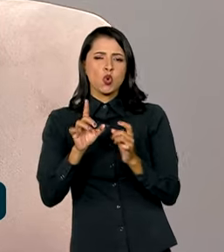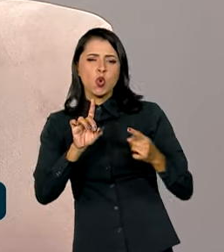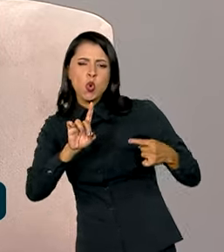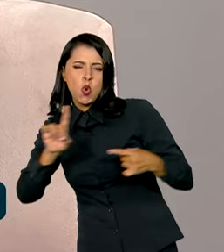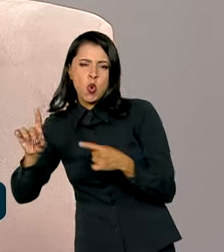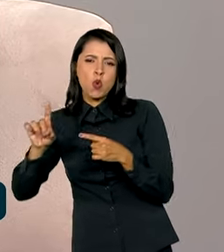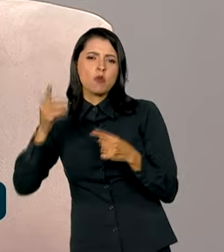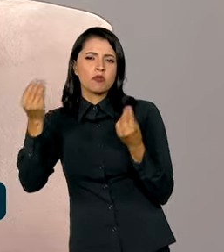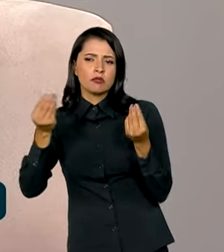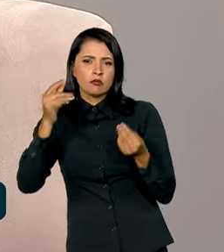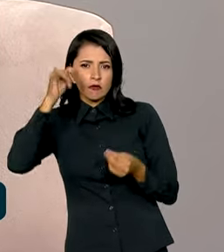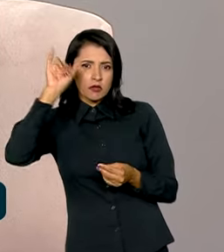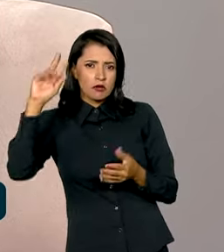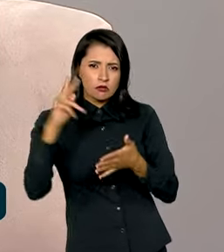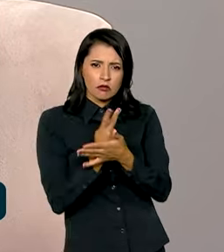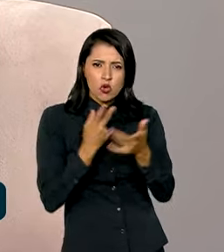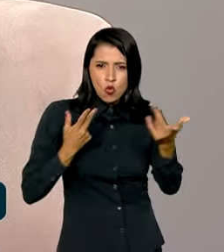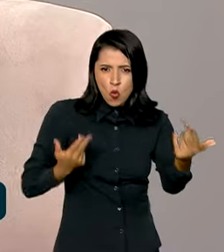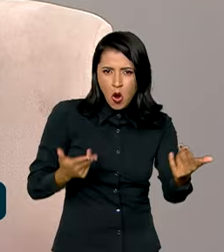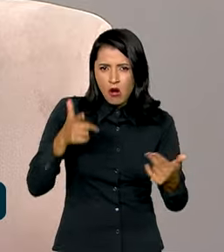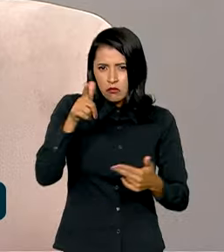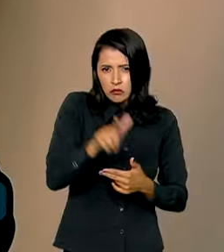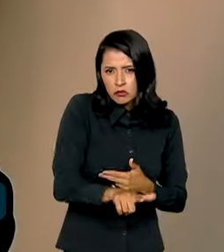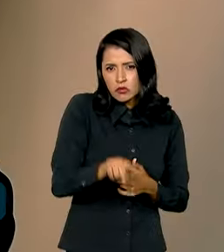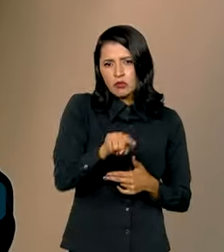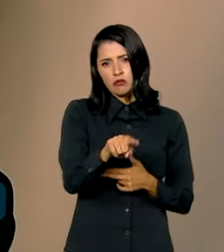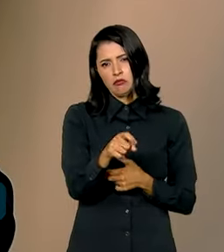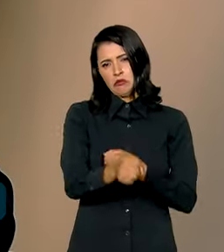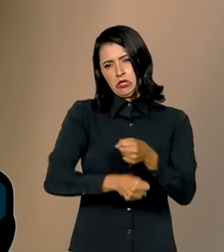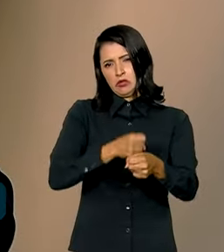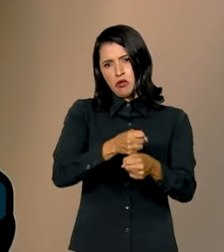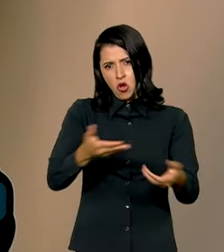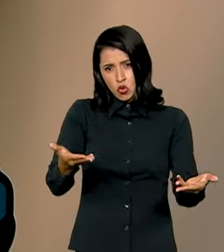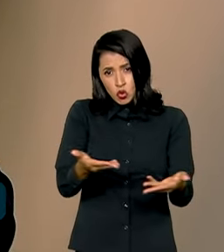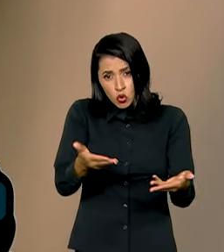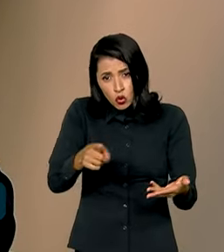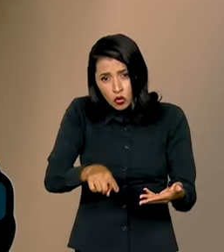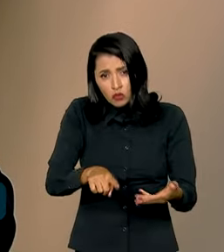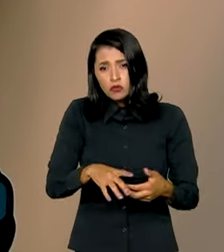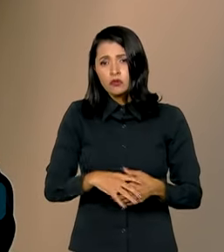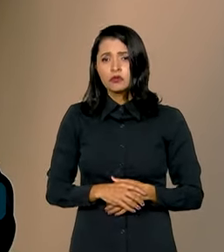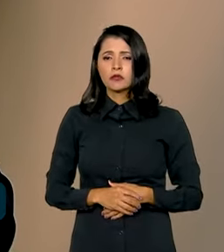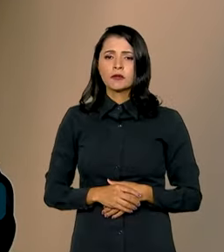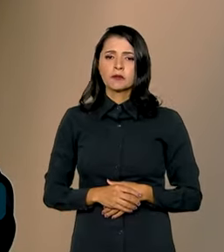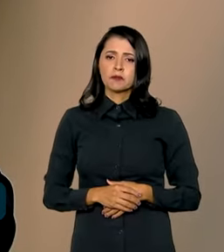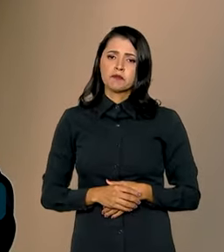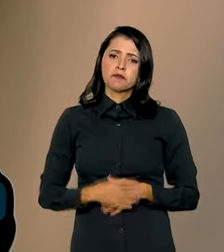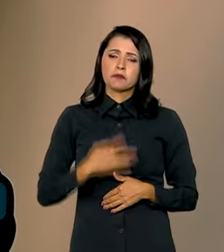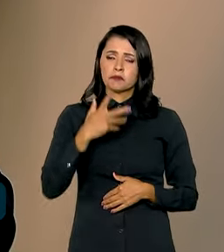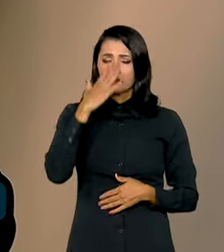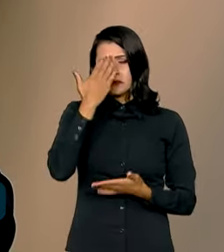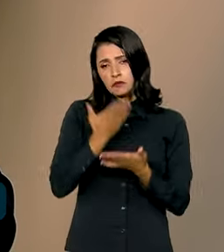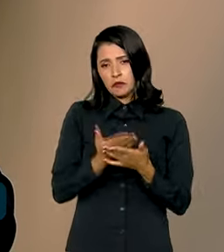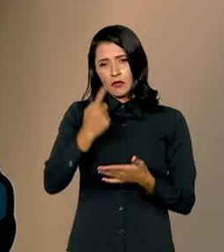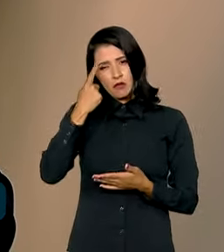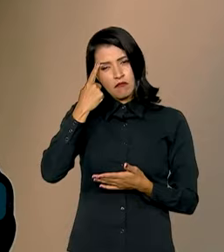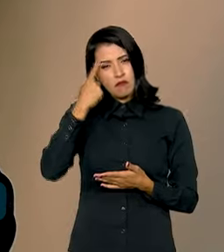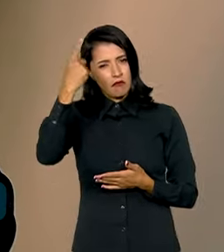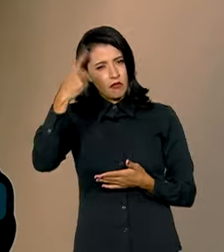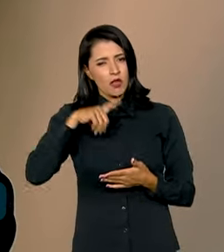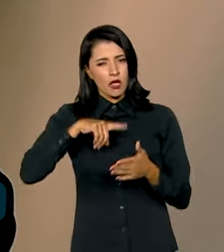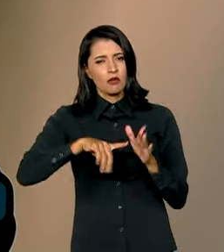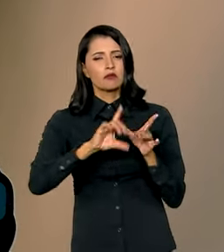tentativas como essa do ano passado se repitam? Eu acho que a ideia de que a democracia precisa ser